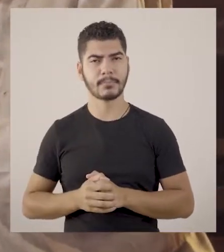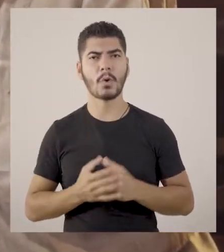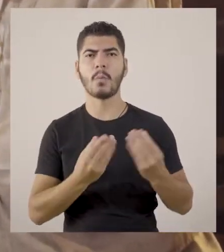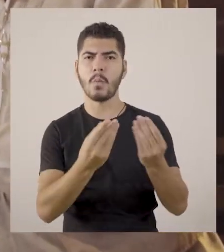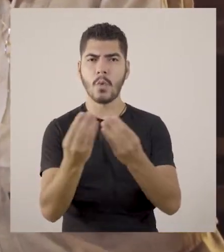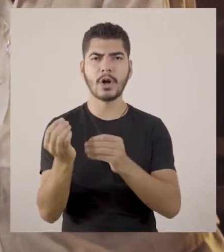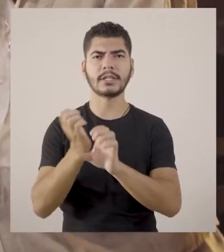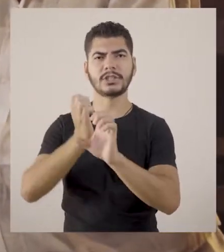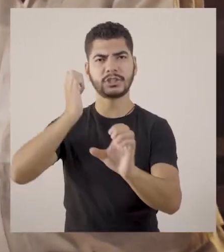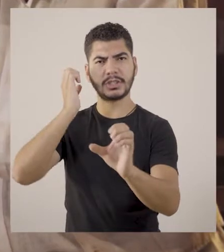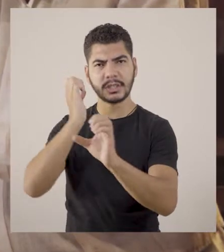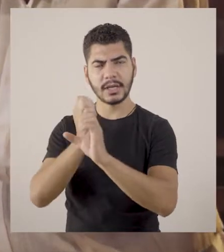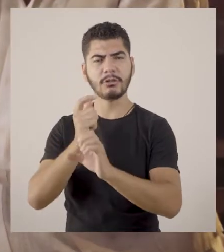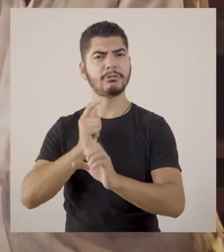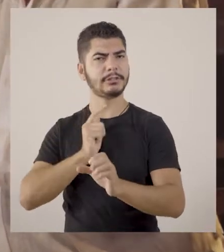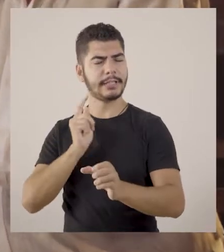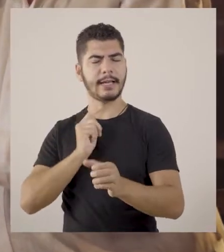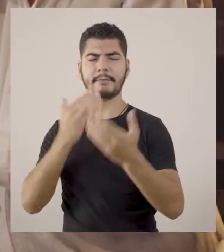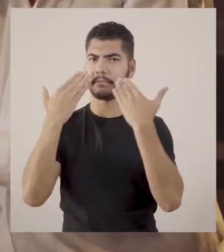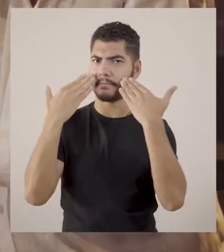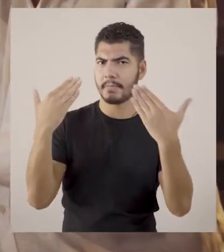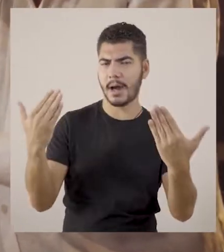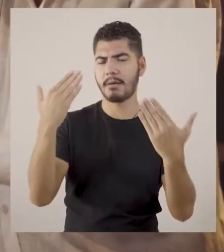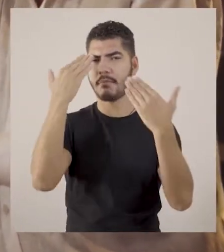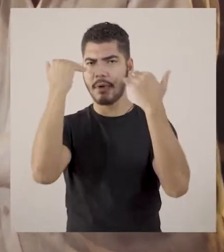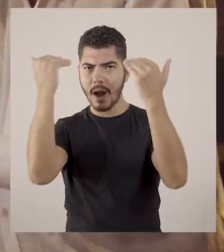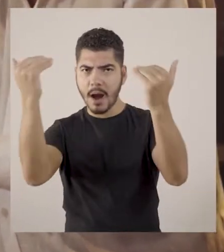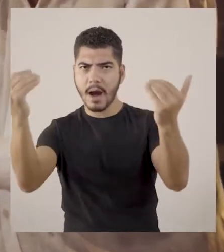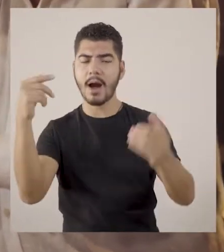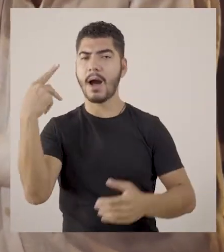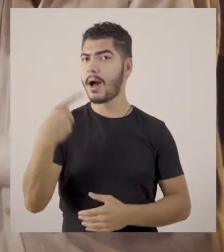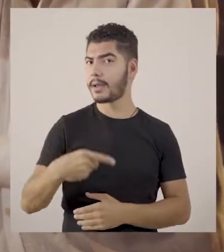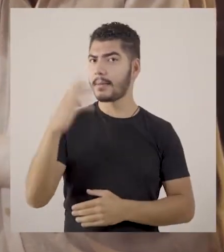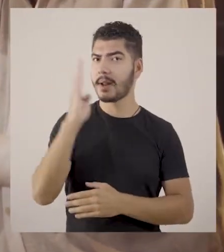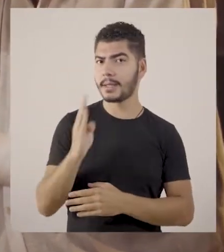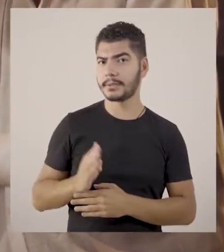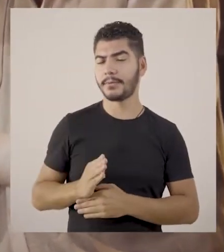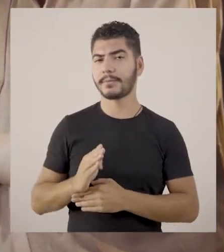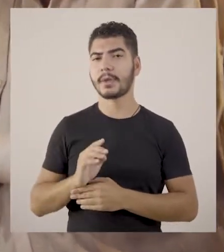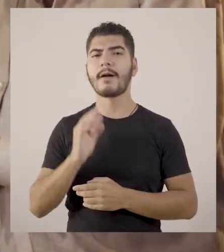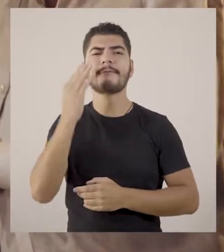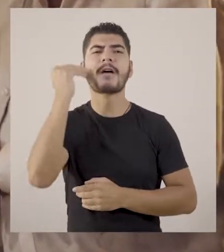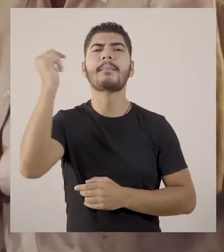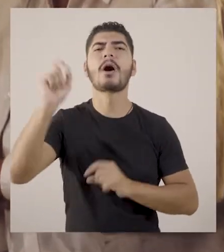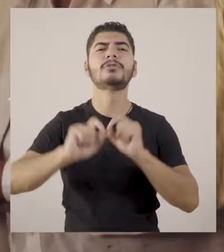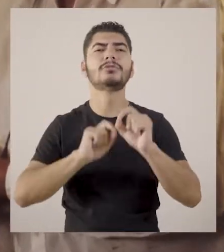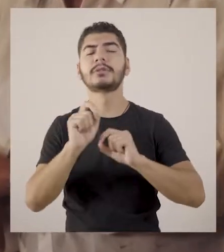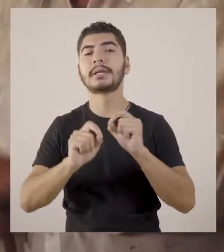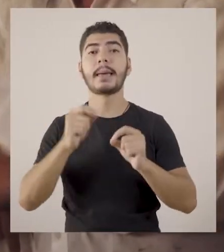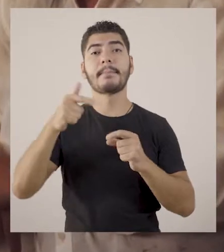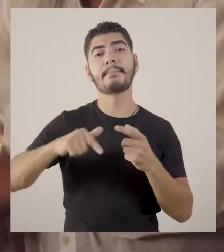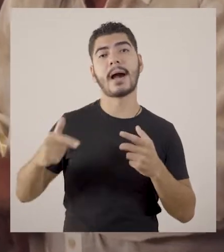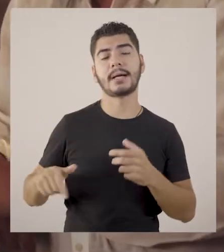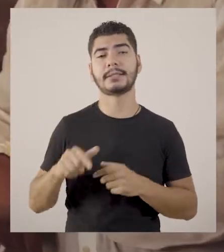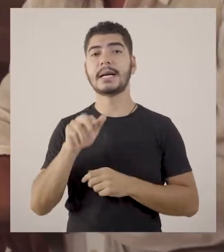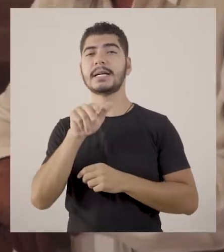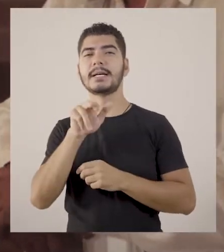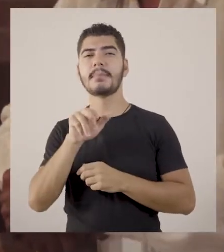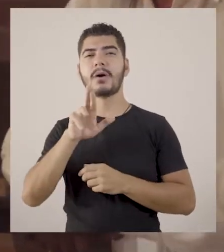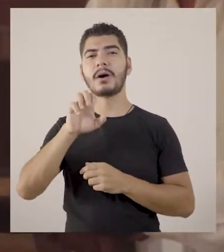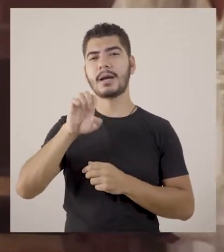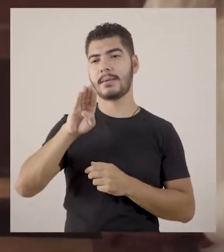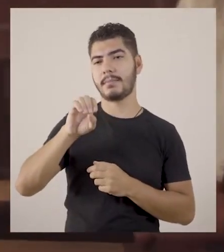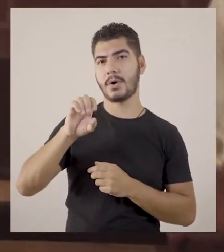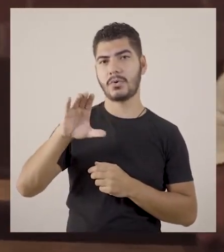muitos engenheiros tomaram notoriedade aqui no Brasil e entre os mais famosos estão os Irmãos